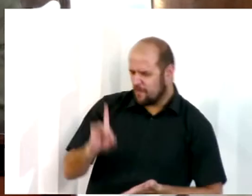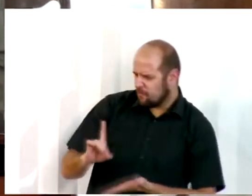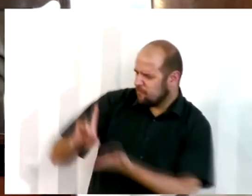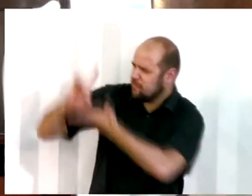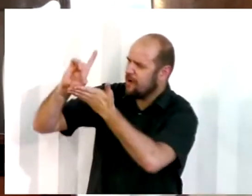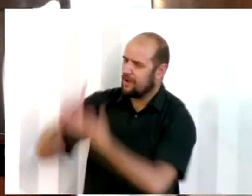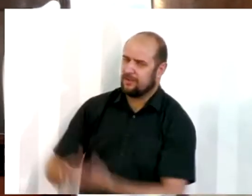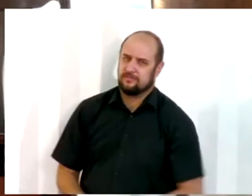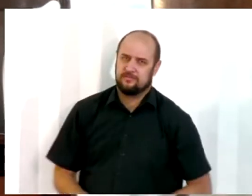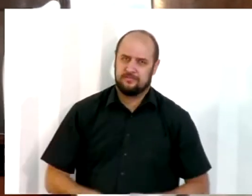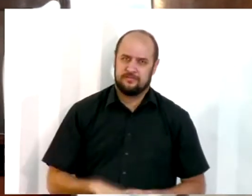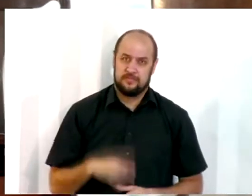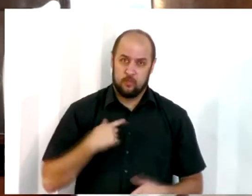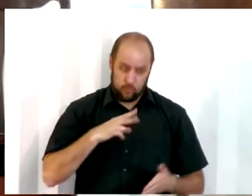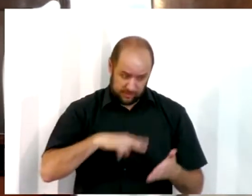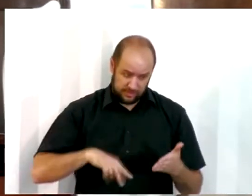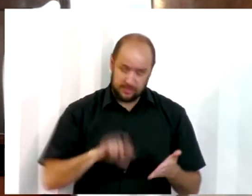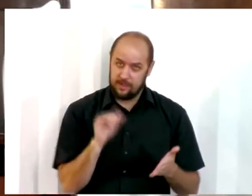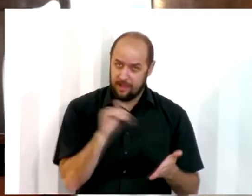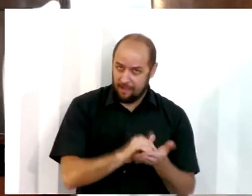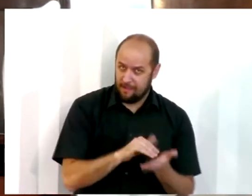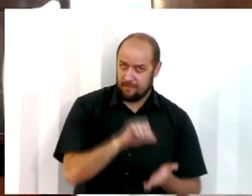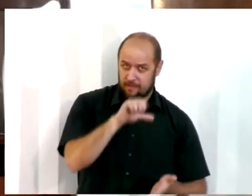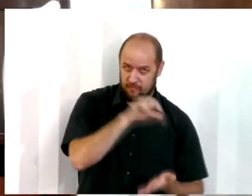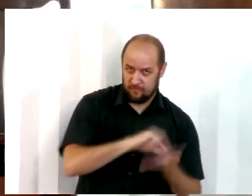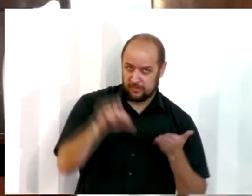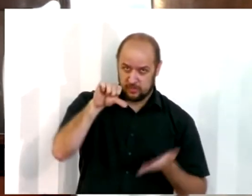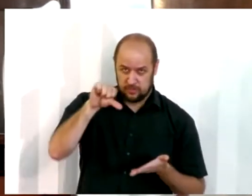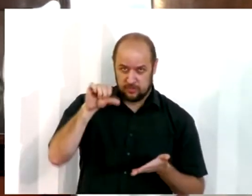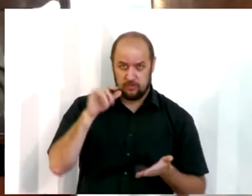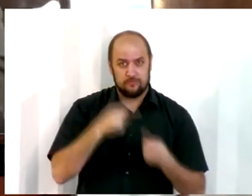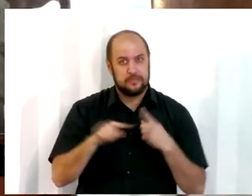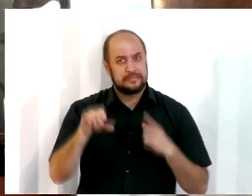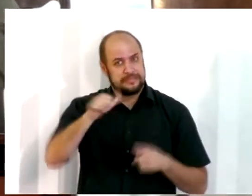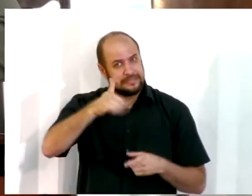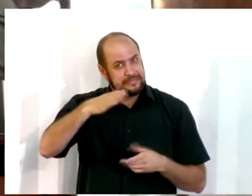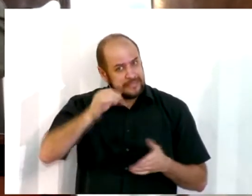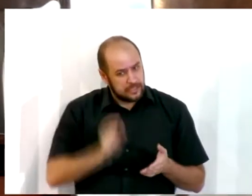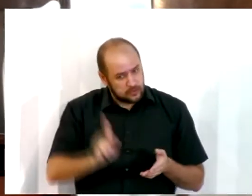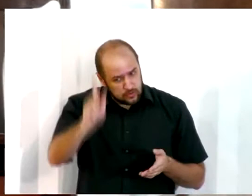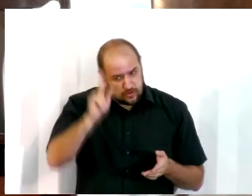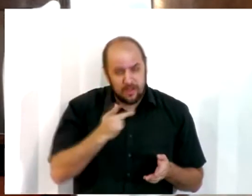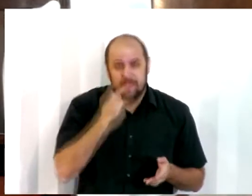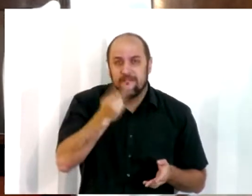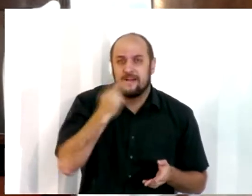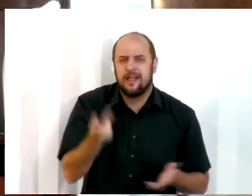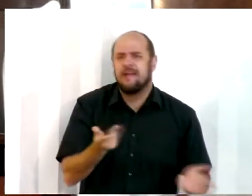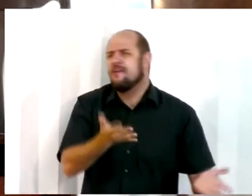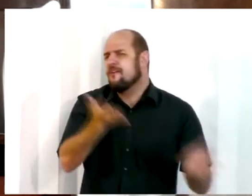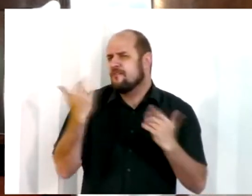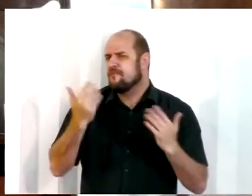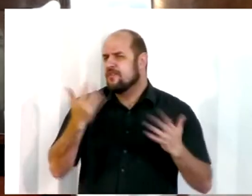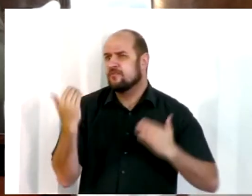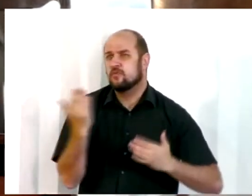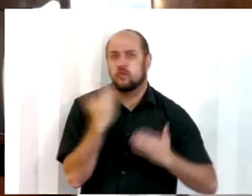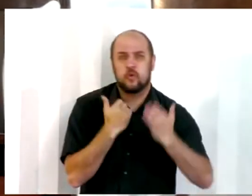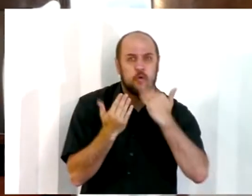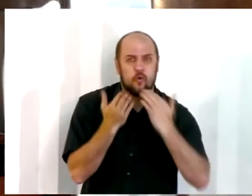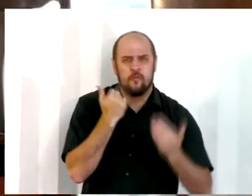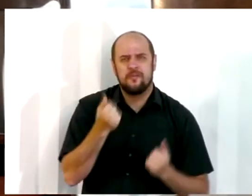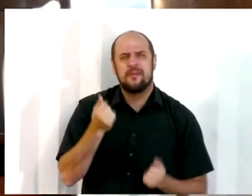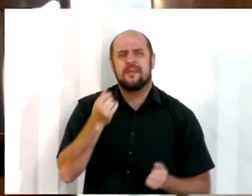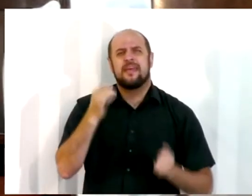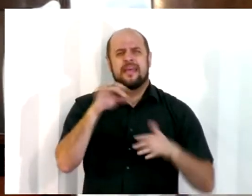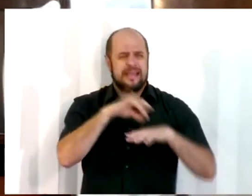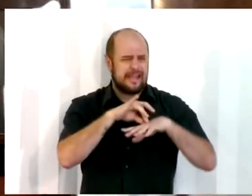eu não li, eu parei no versículo 9, mas se os irmãos quiserem continuar a leitura do 10 em diante, vai falar, ele fala, vamos comer carnes gordurosas,